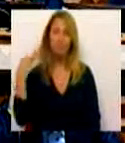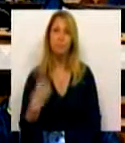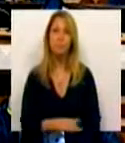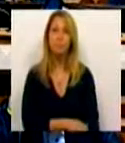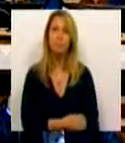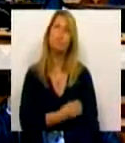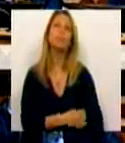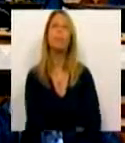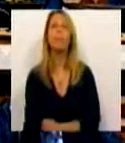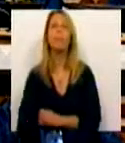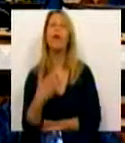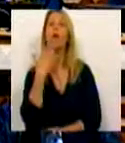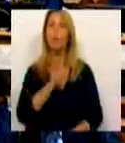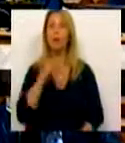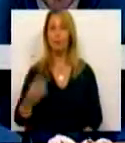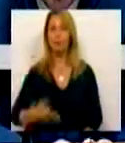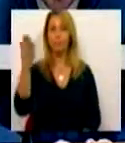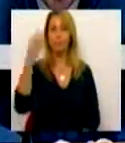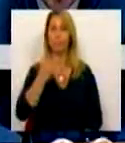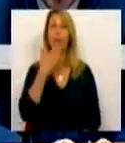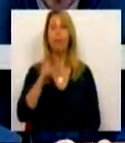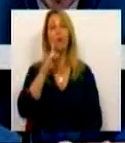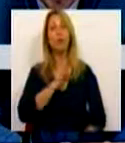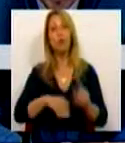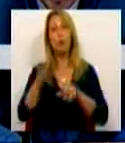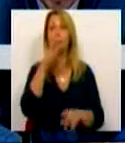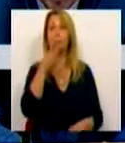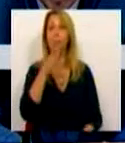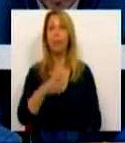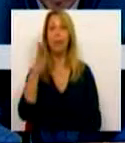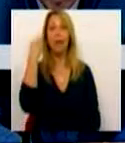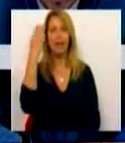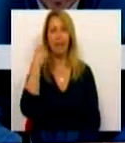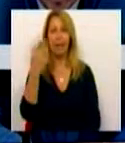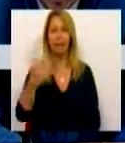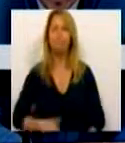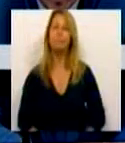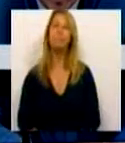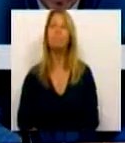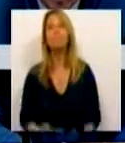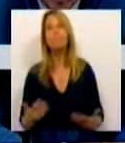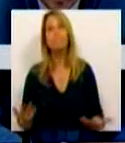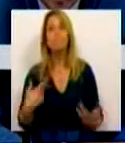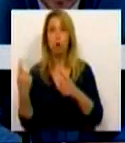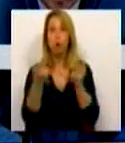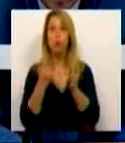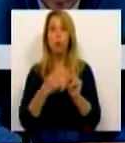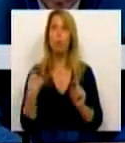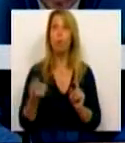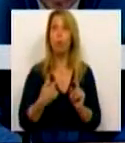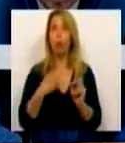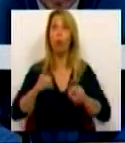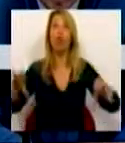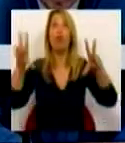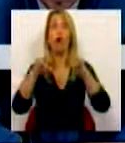Muito obrigado Sr. Presidente, muito obrigado Sra. Deputada Catarina Martins. Esta discussão para nós de facto não é uma